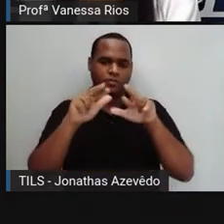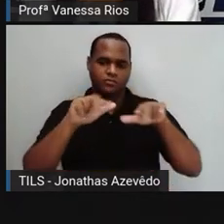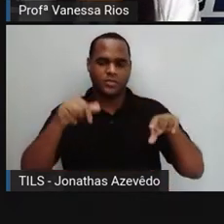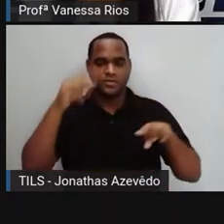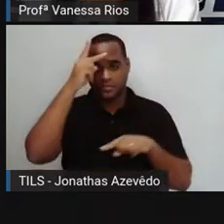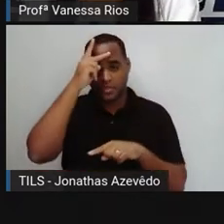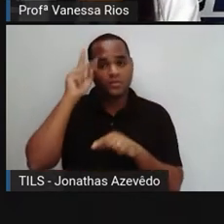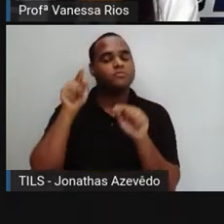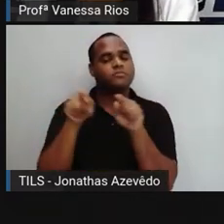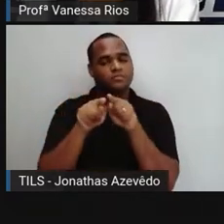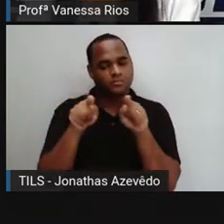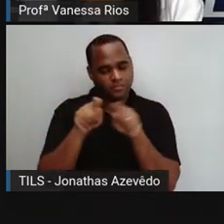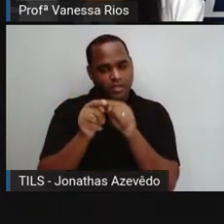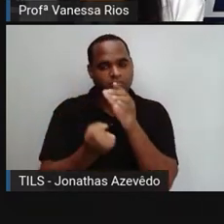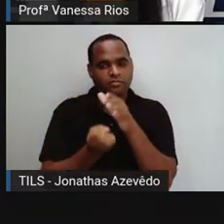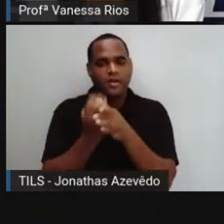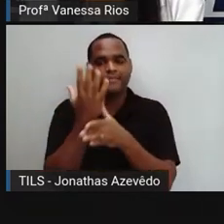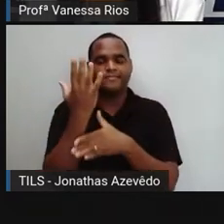pessoas também.